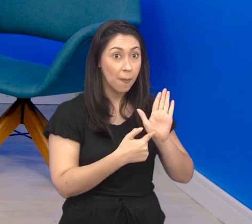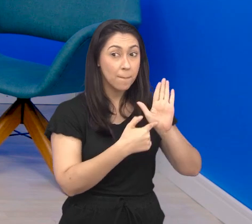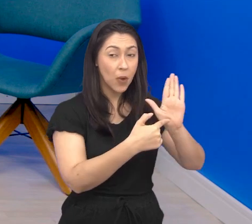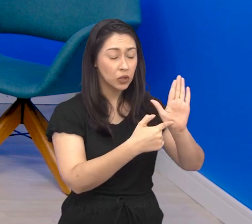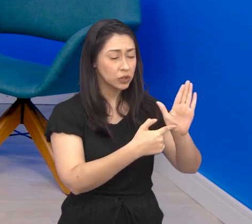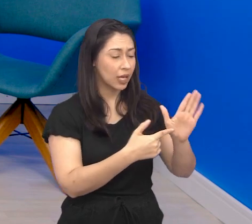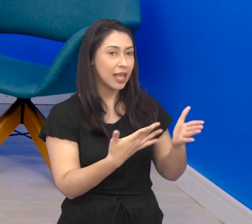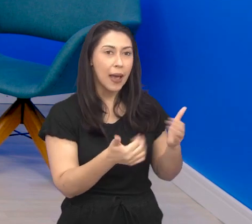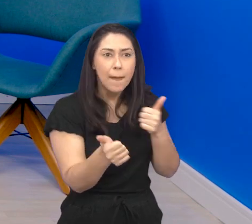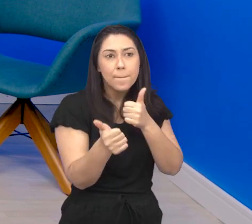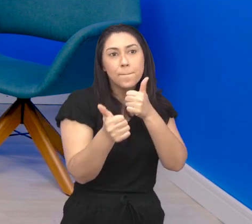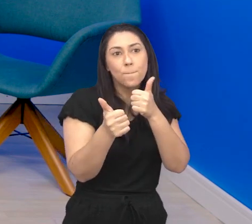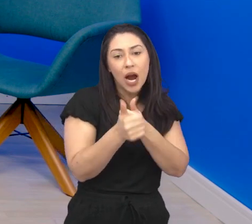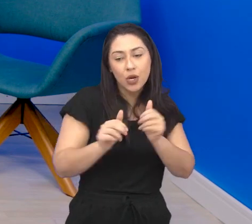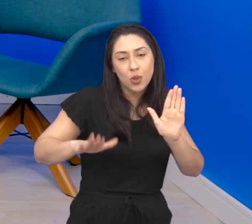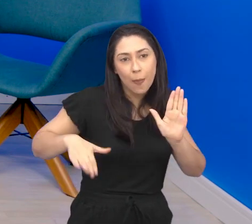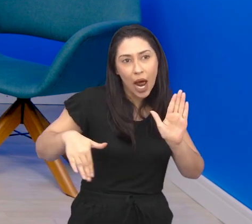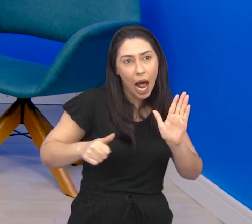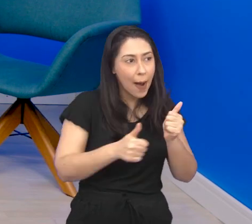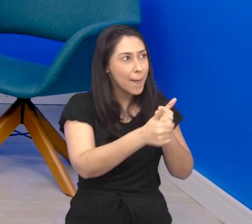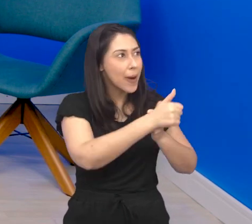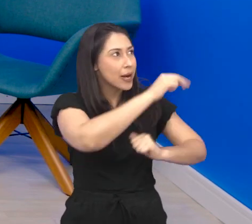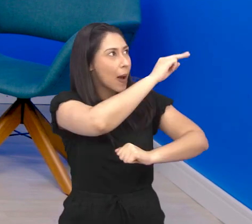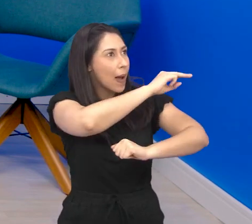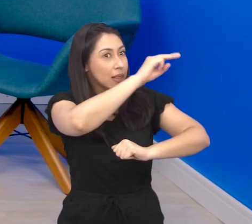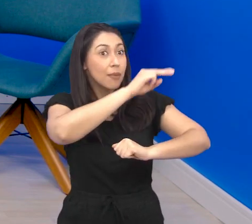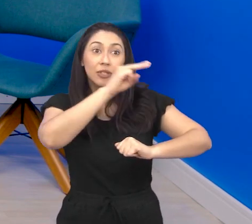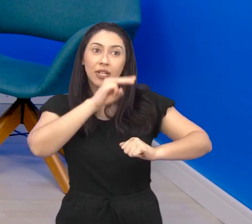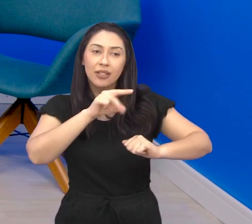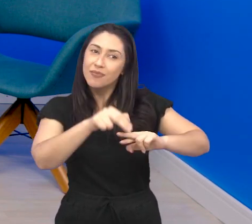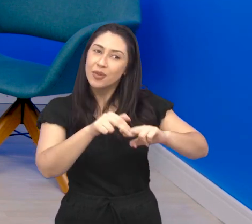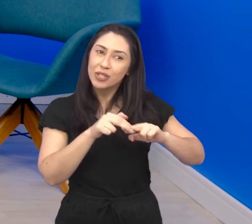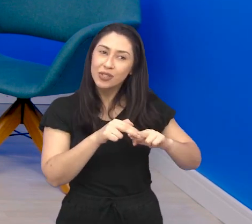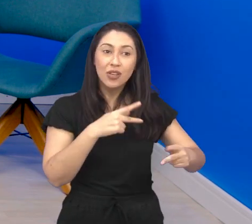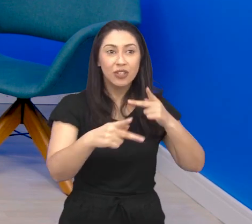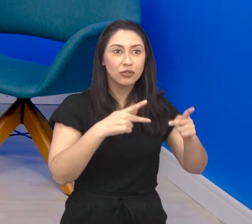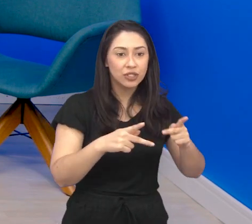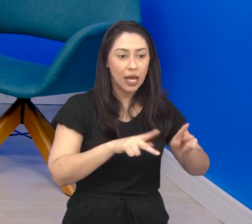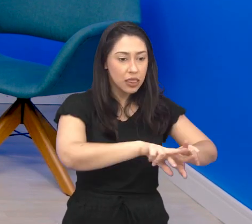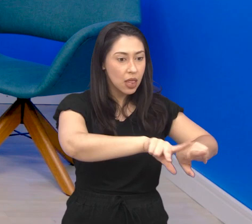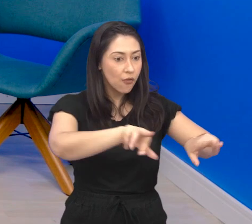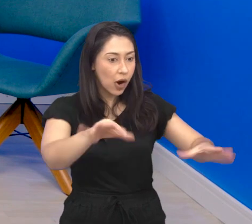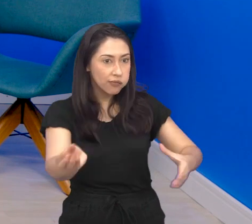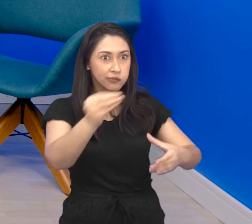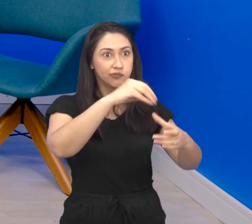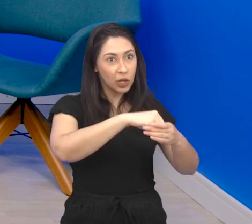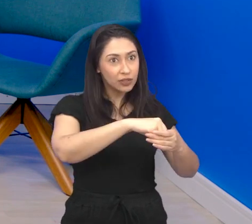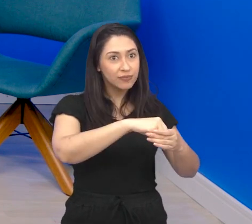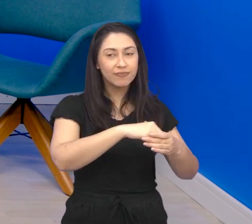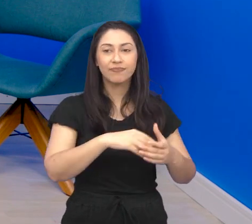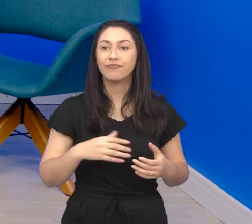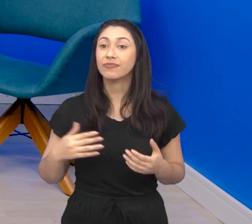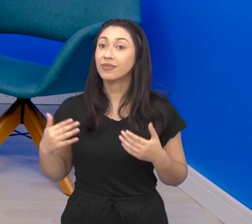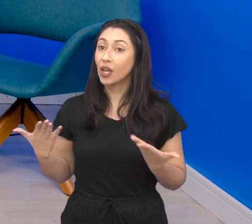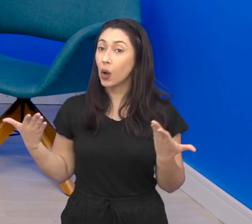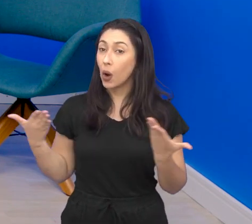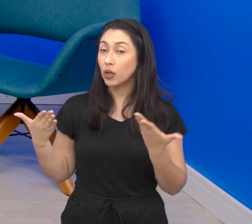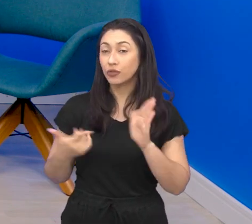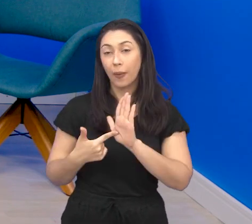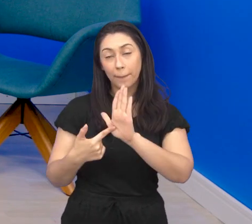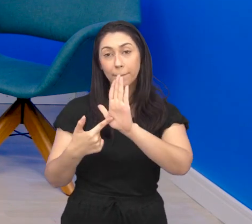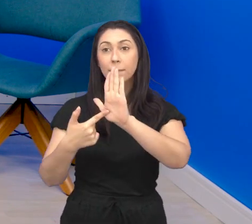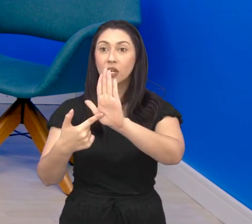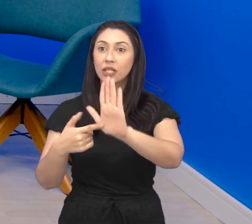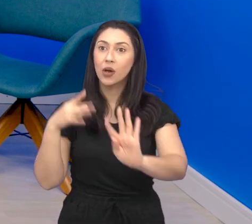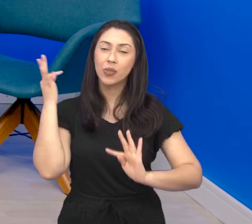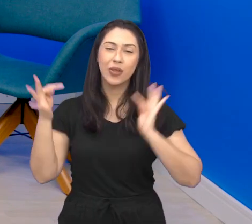a proximidade com destinos como o Litoral Norte e a Serra da Mantiqueira torna São José um hub para viagens. Hoje o Sobre Política te leva